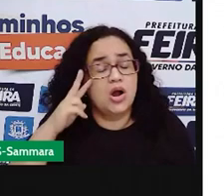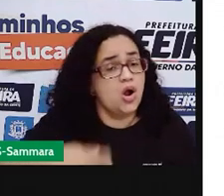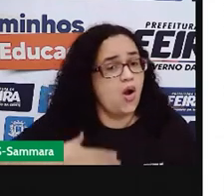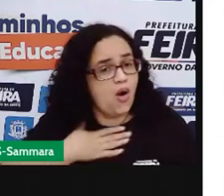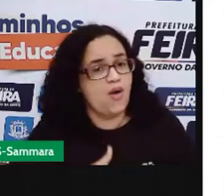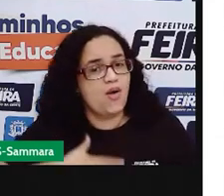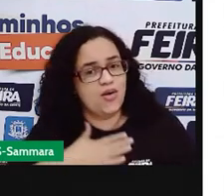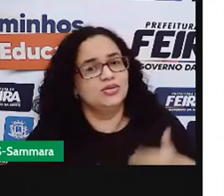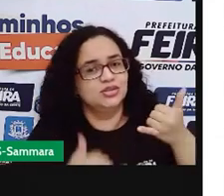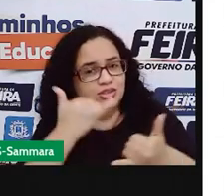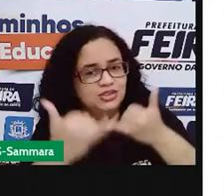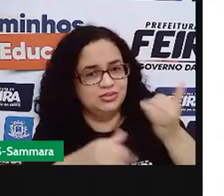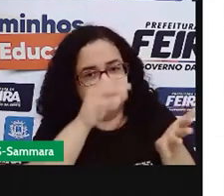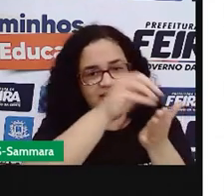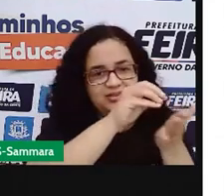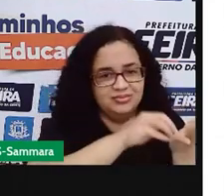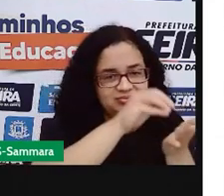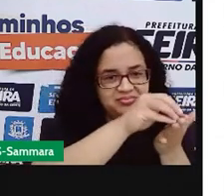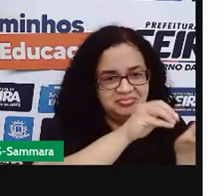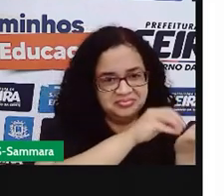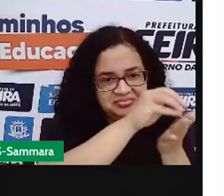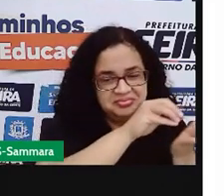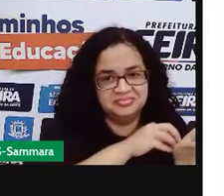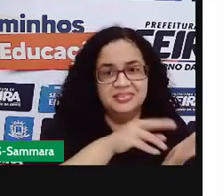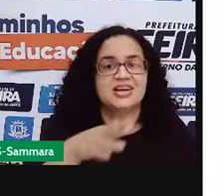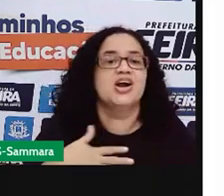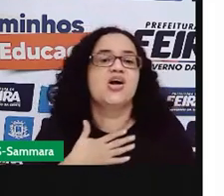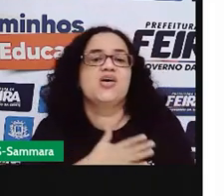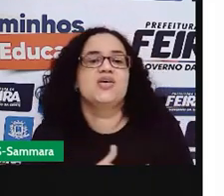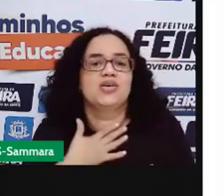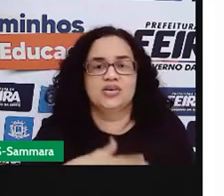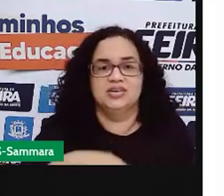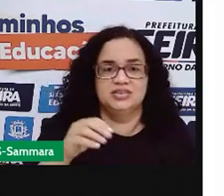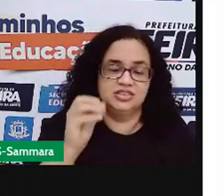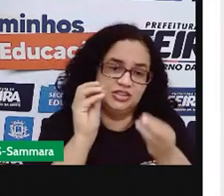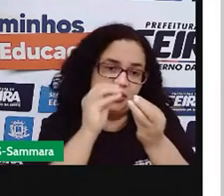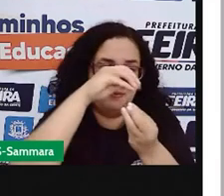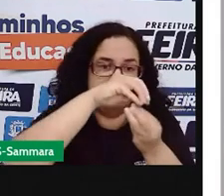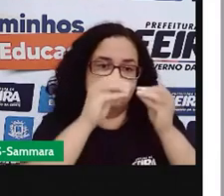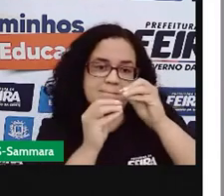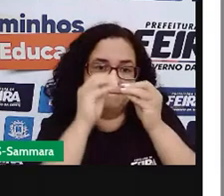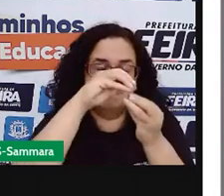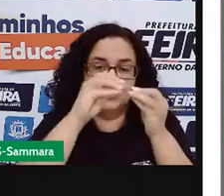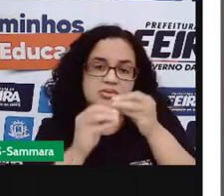gosta de brincar de Lego? Eu gosto. Mas eu gosto das pequinhas de montar.